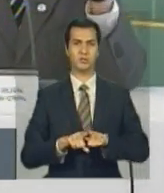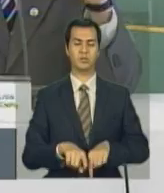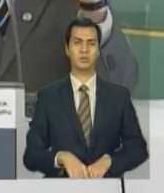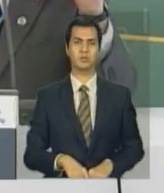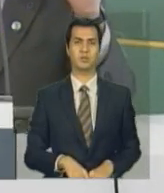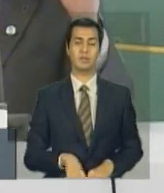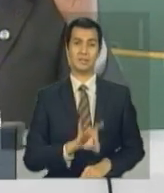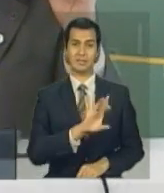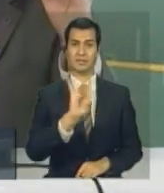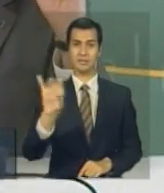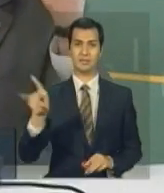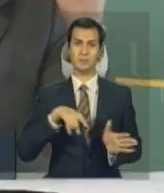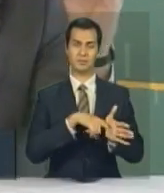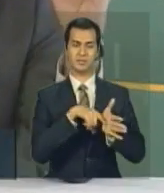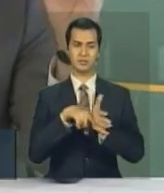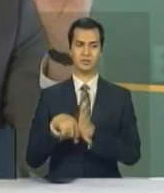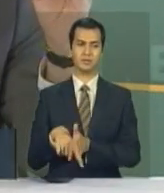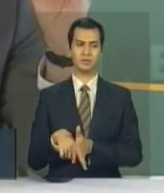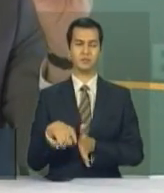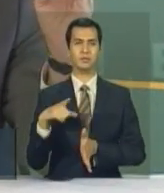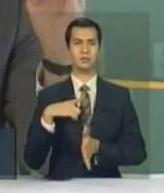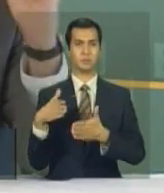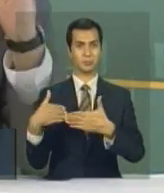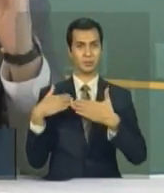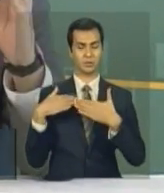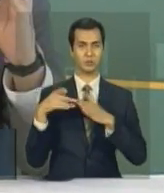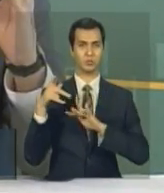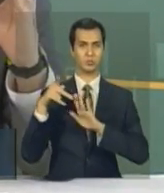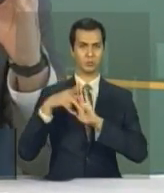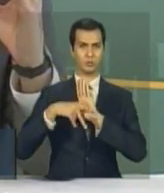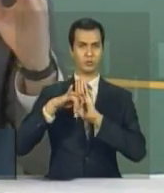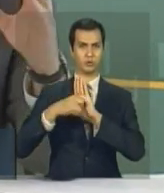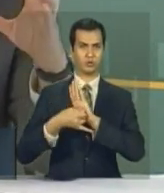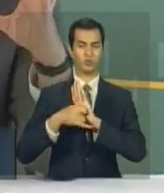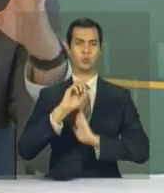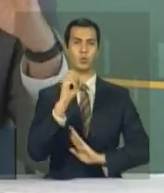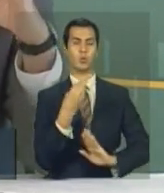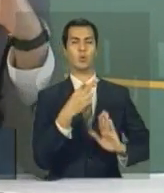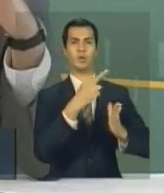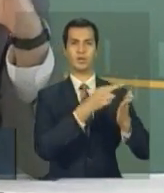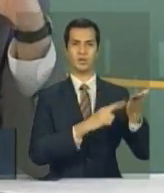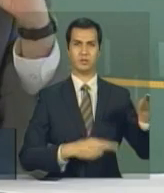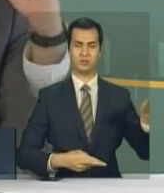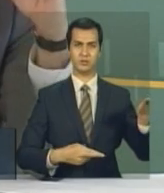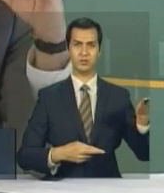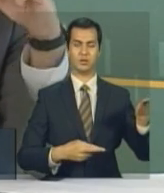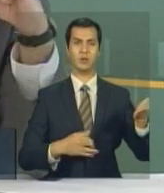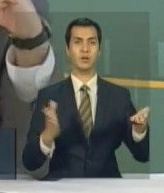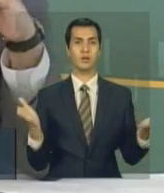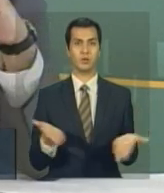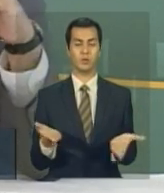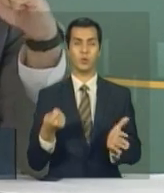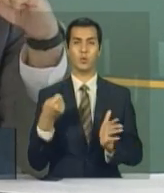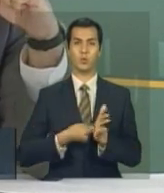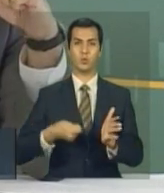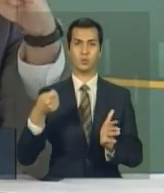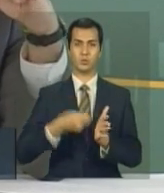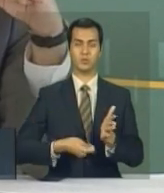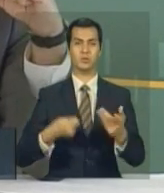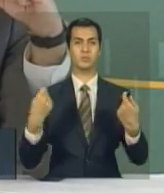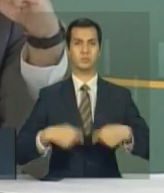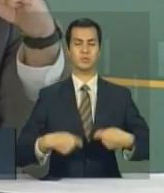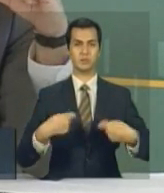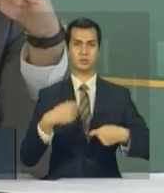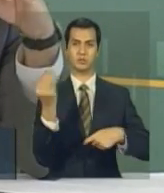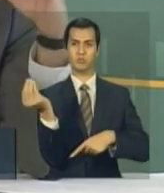cada pesquisador, quando pede um projeto ou quando manda um relatório, ele é agora obrigado a preencher